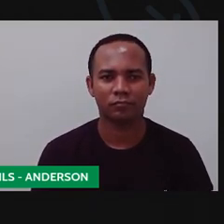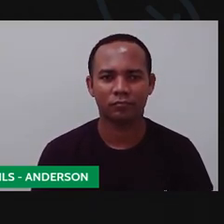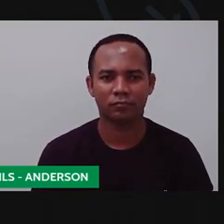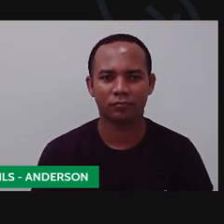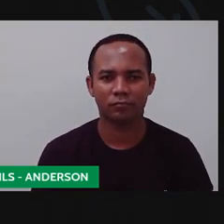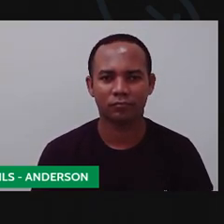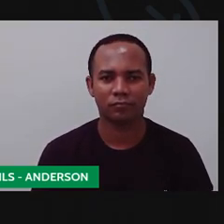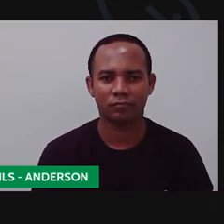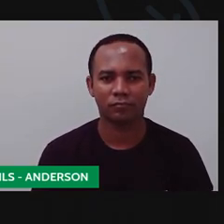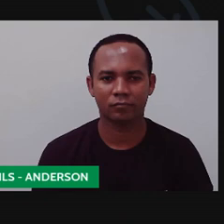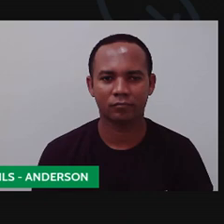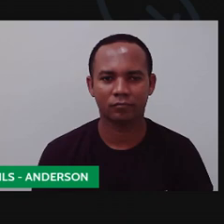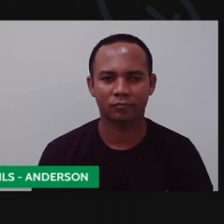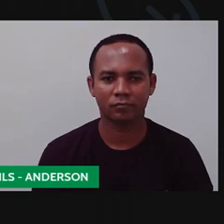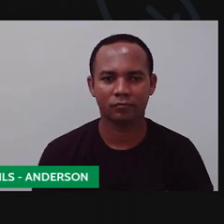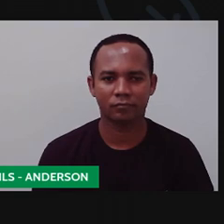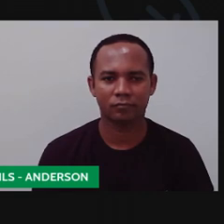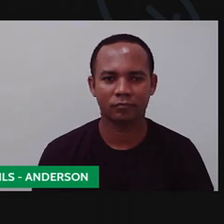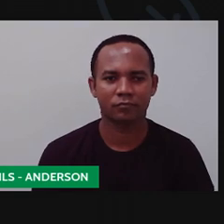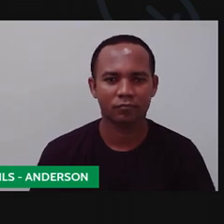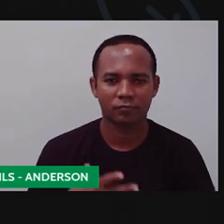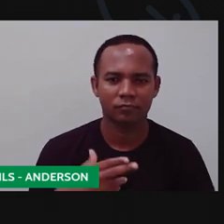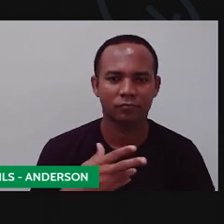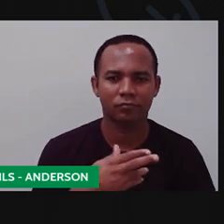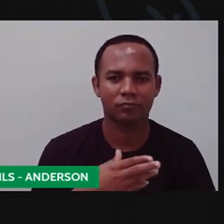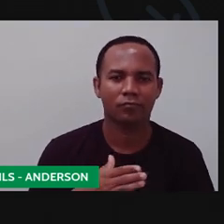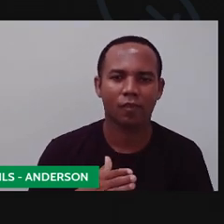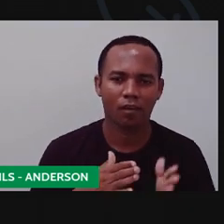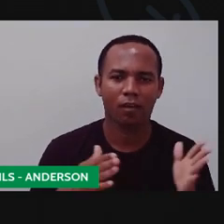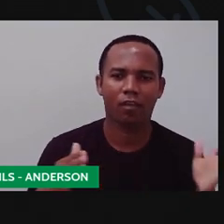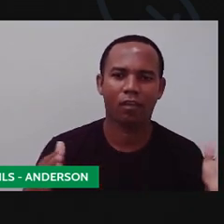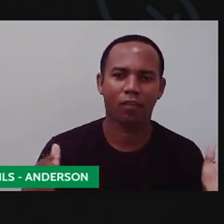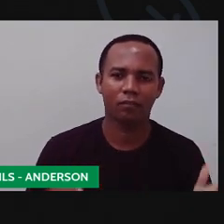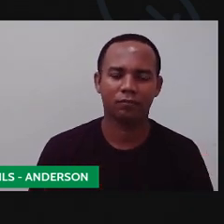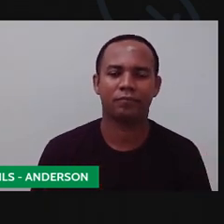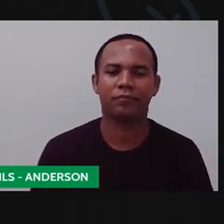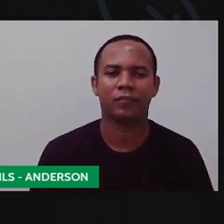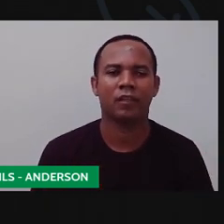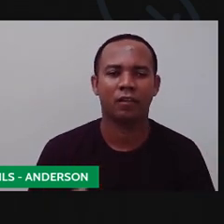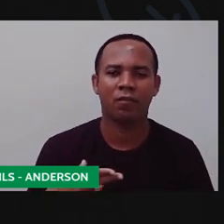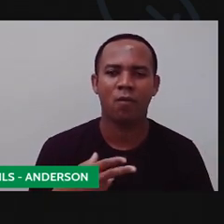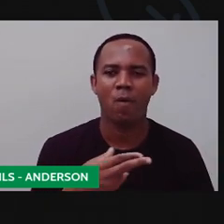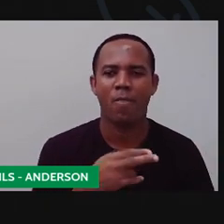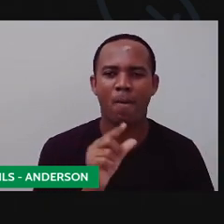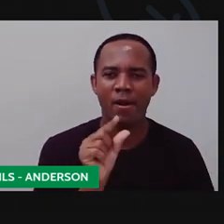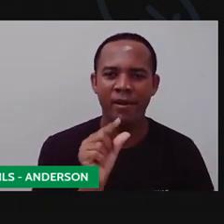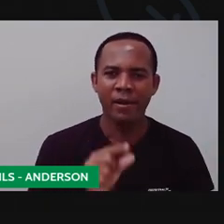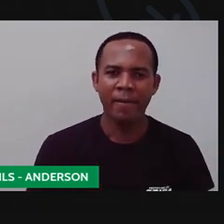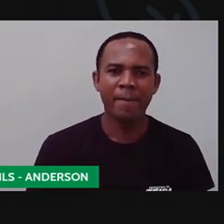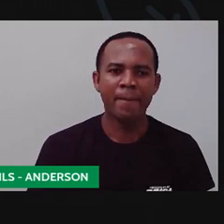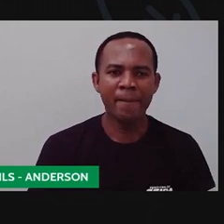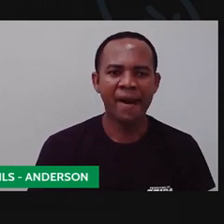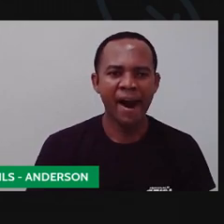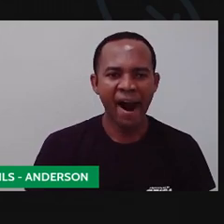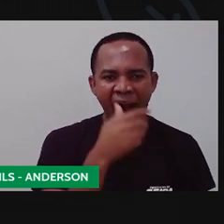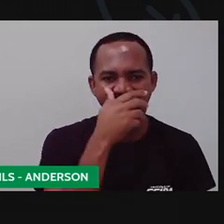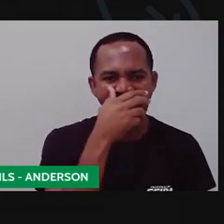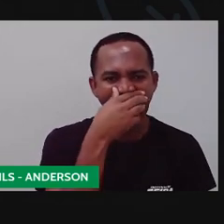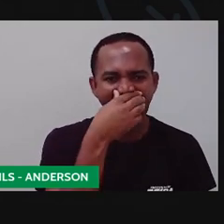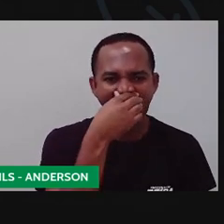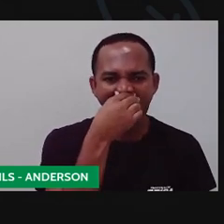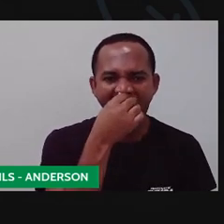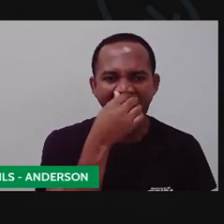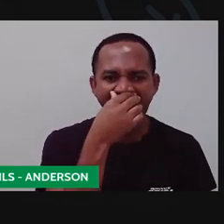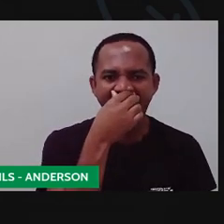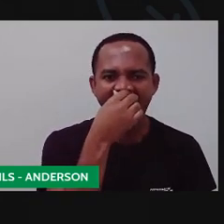Vesti-la. Ficou comprido demais. Vamos cortar um pedacinho da roupa dela pra poder ficar certinho, né? Pra não ficar cobrindo a perna. Não vai ficar legal, não.